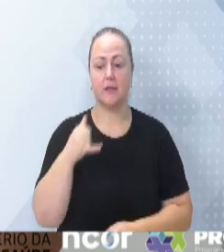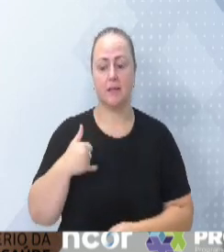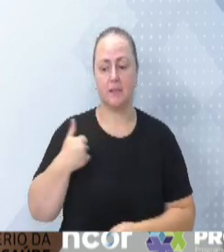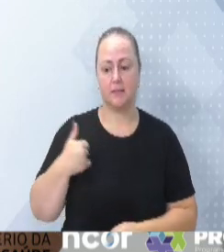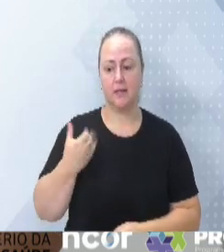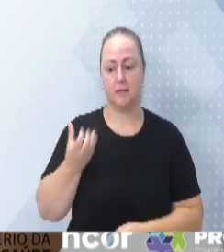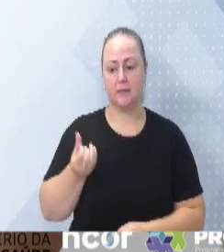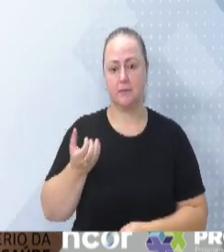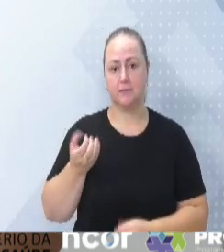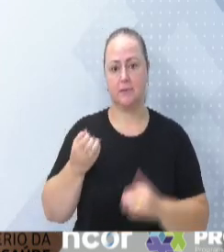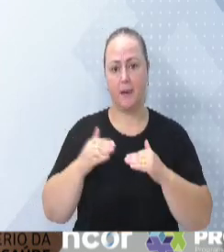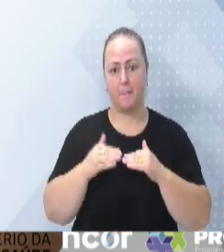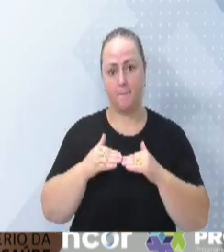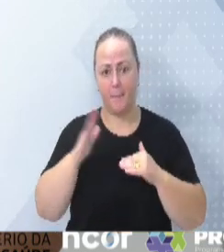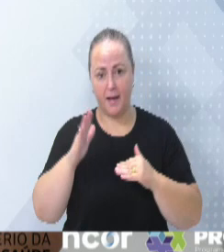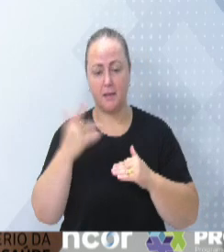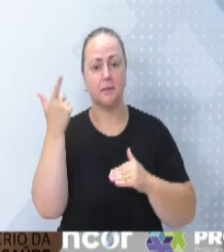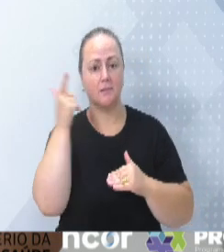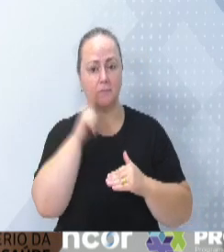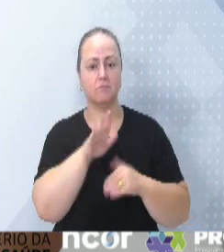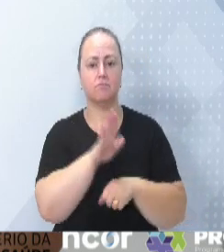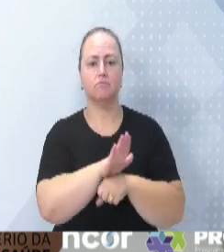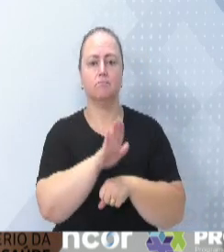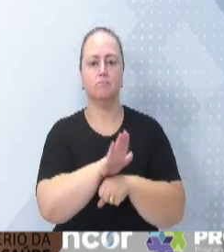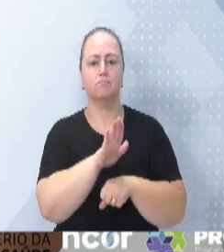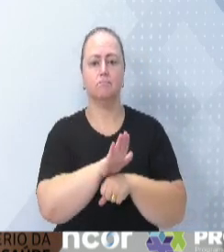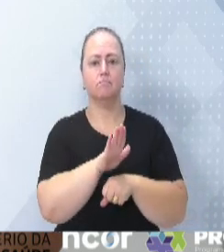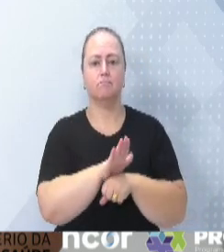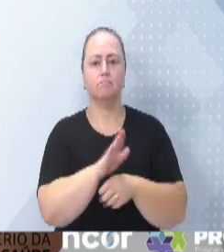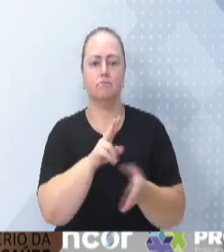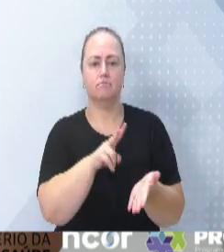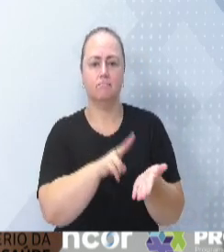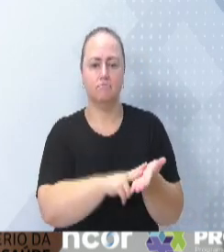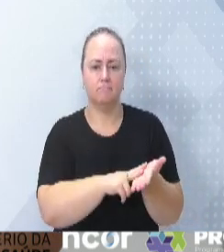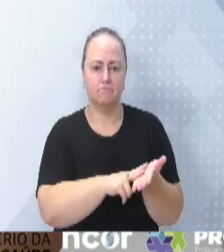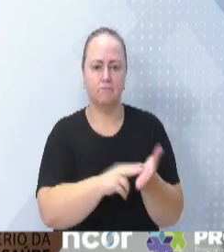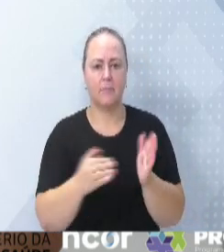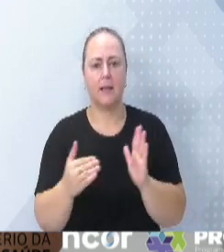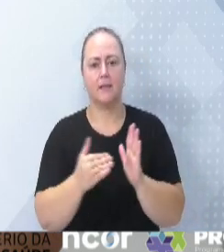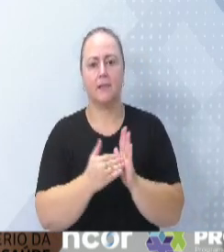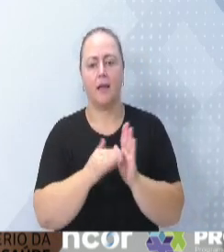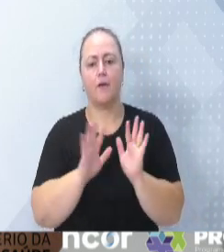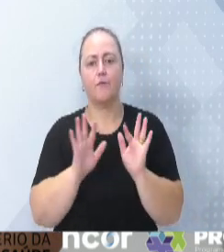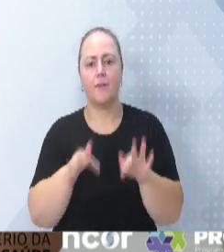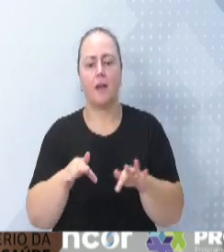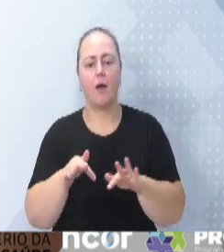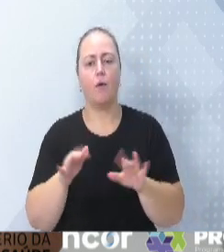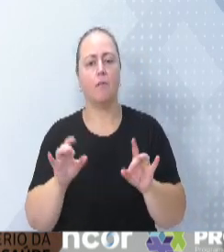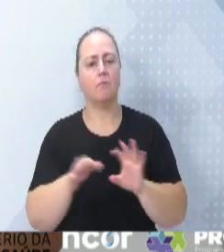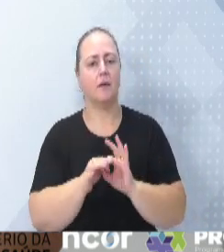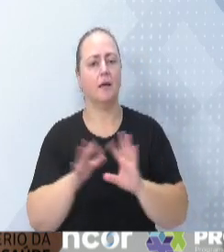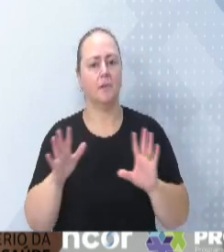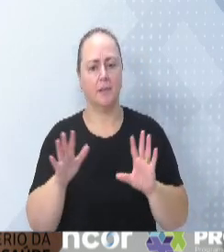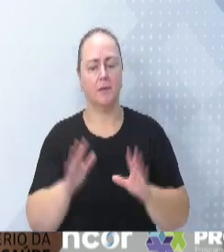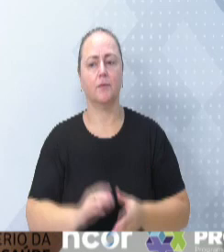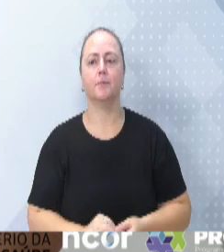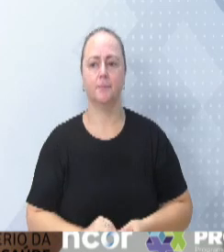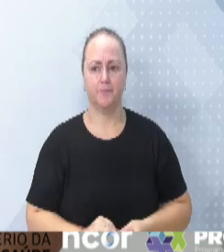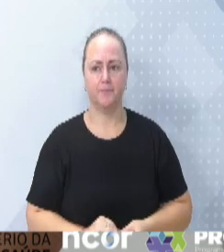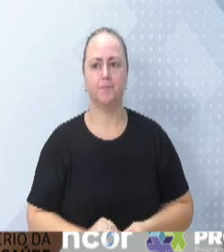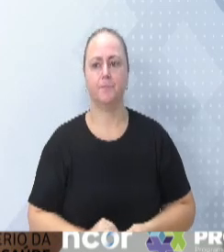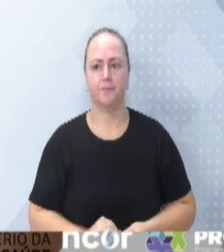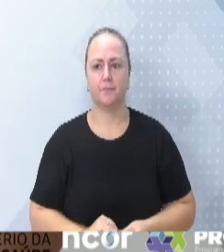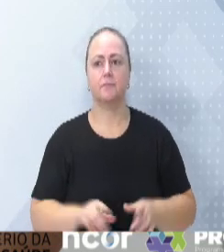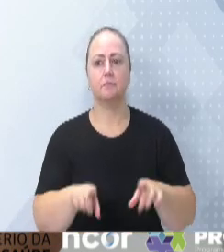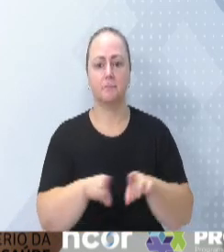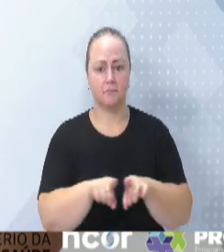ou mais, nós conseguimos dar toda a assistência, desde a sua internação até o seu pós-alto. Inclusive, nós temos um cuidado